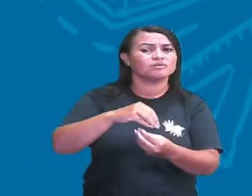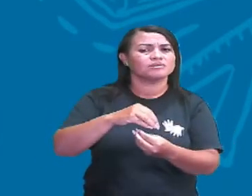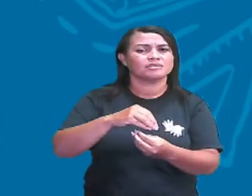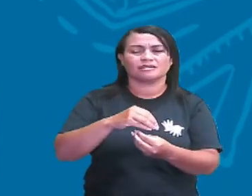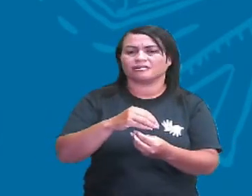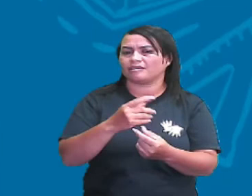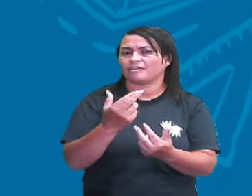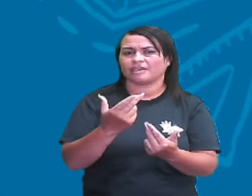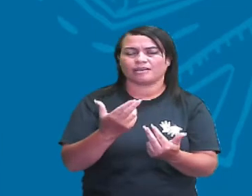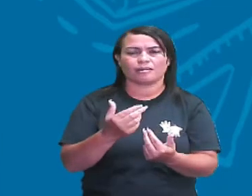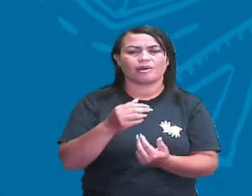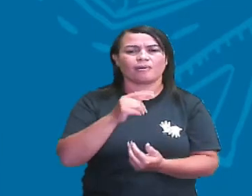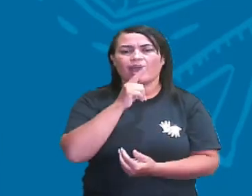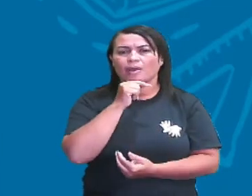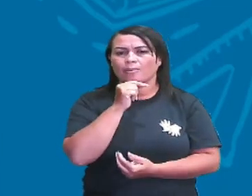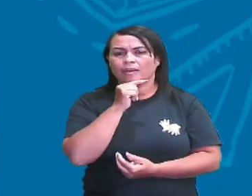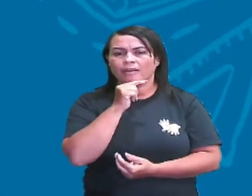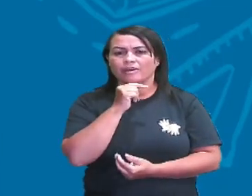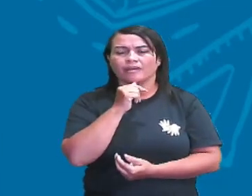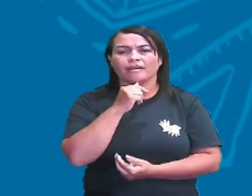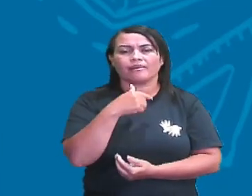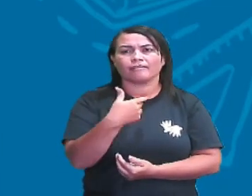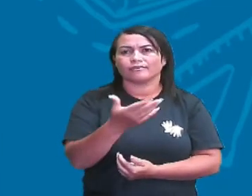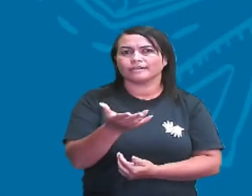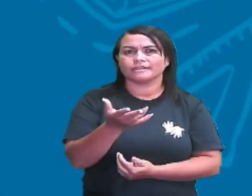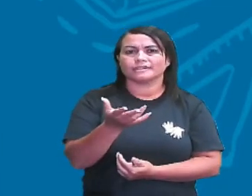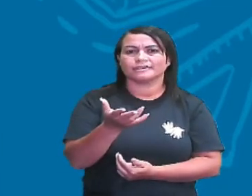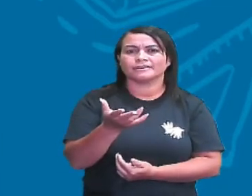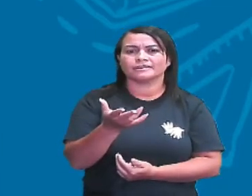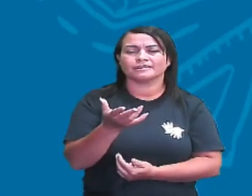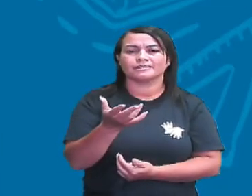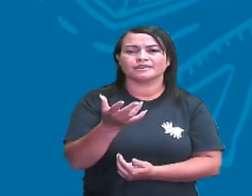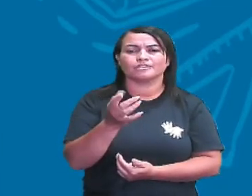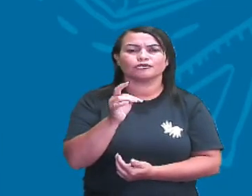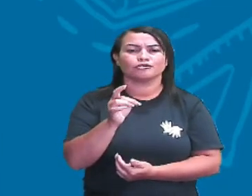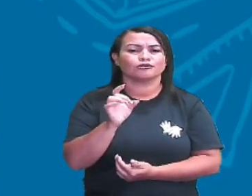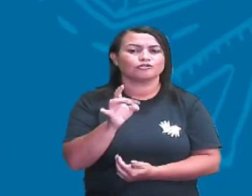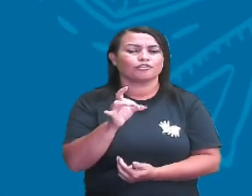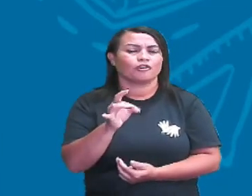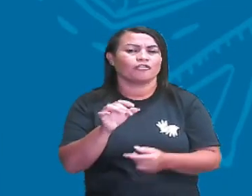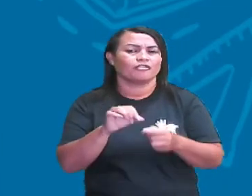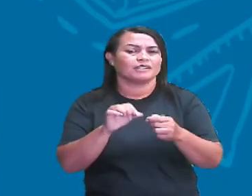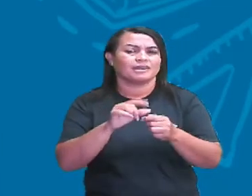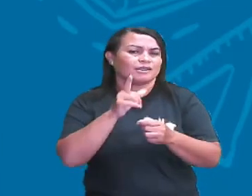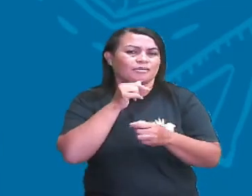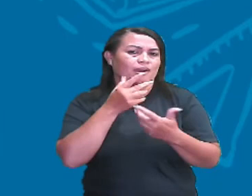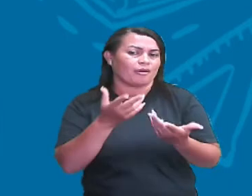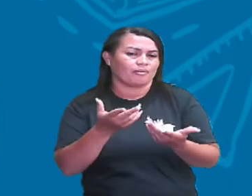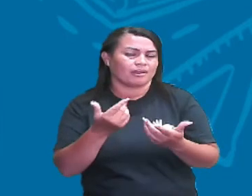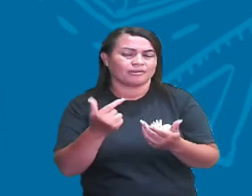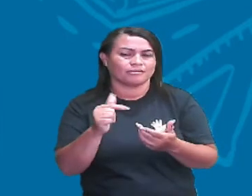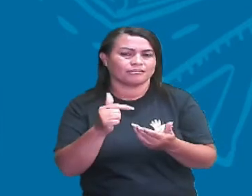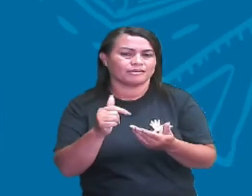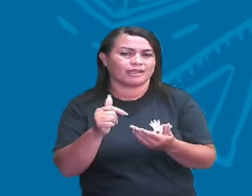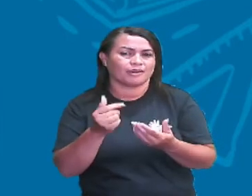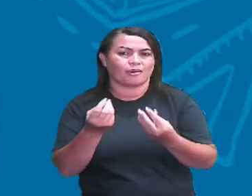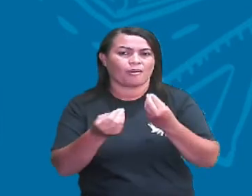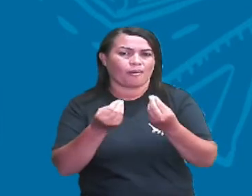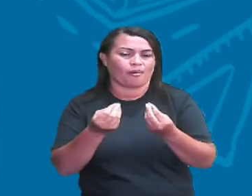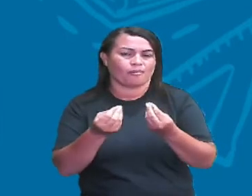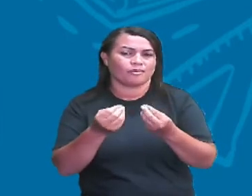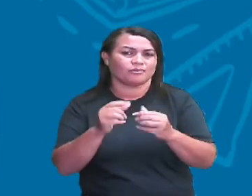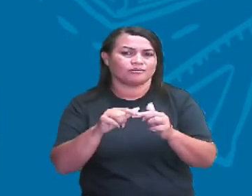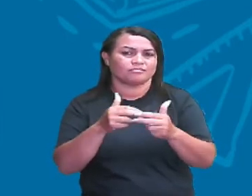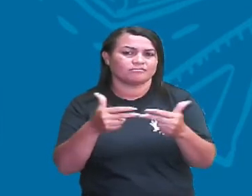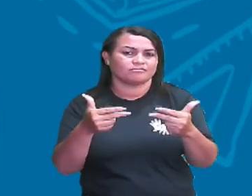água. Então, nada que não faz, ninguém está criando uma água ali, que não vai estar tendo uma reação de fato naquele material.